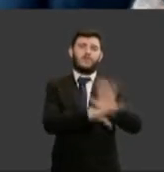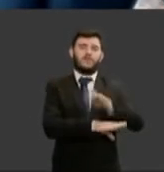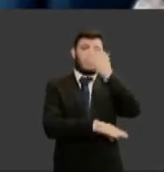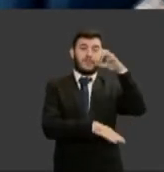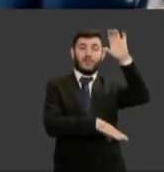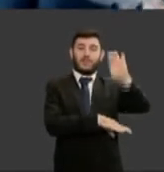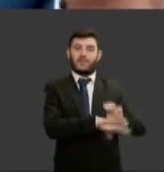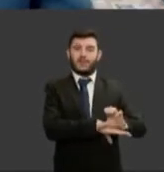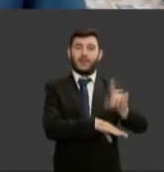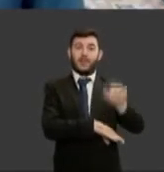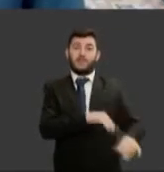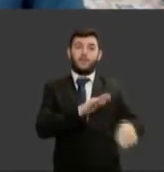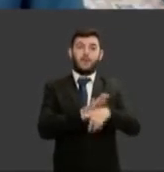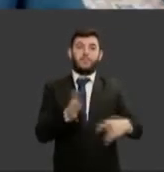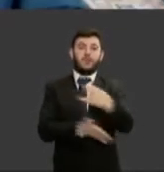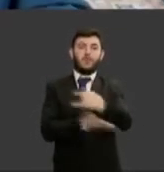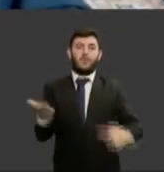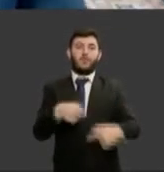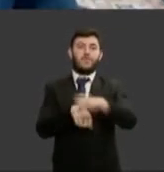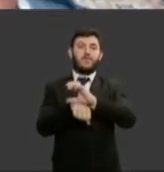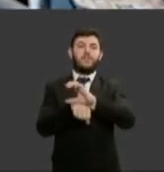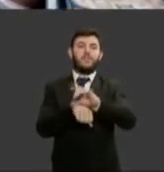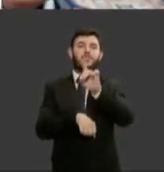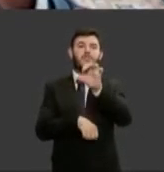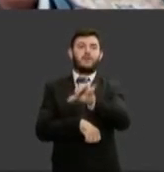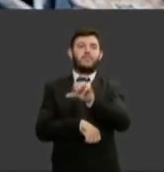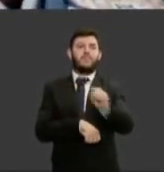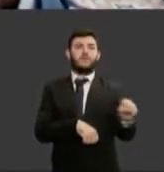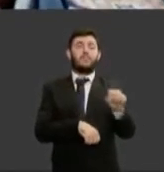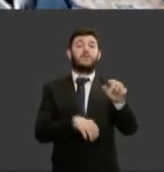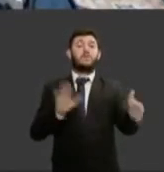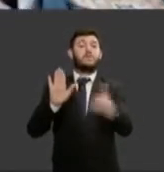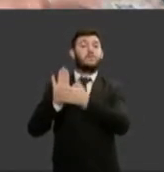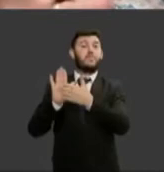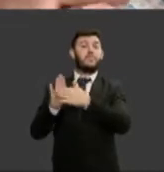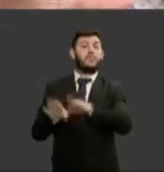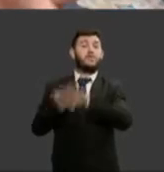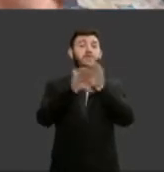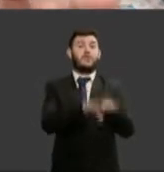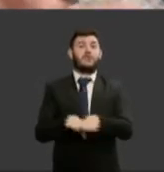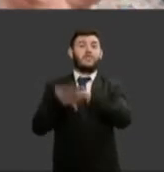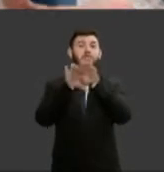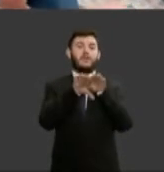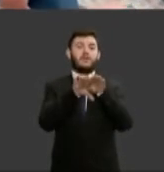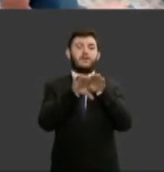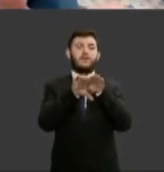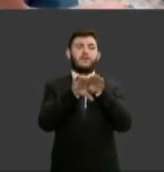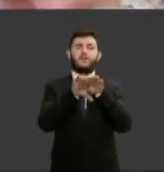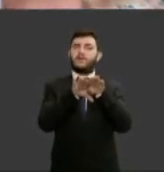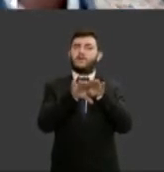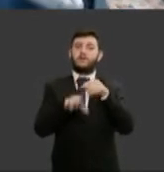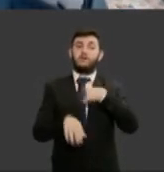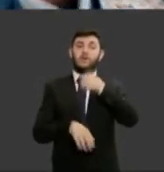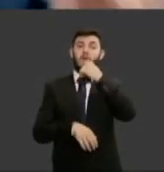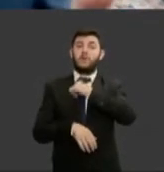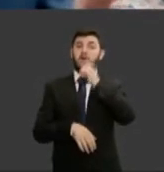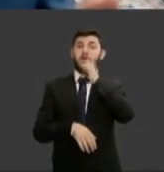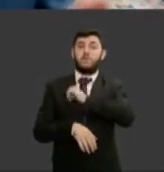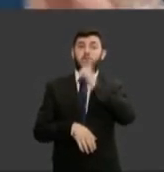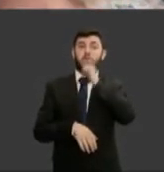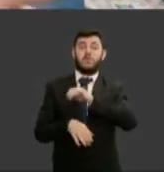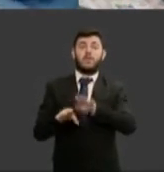propugnou expressamente a igualdade entre homens e mulheres em